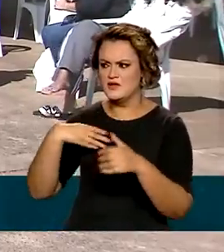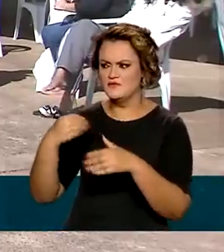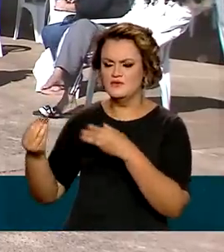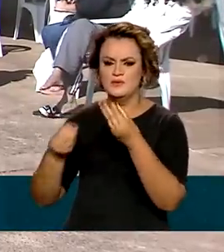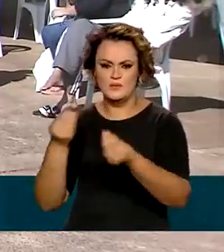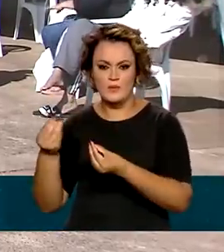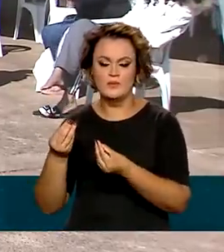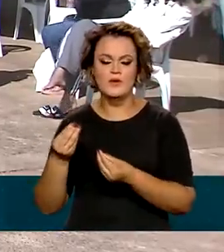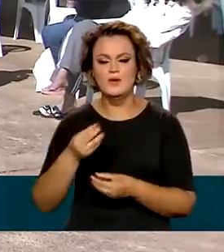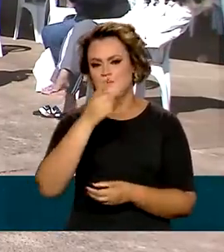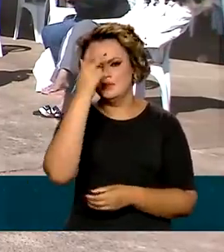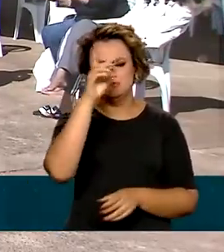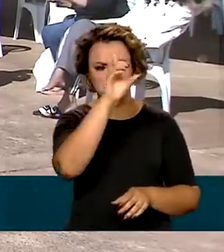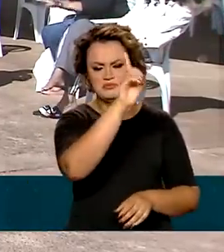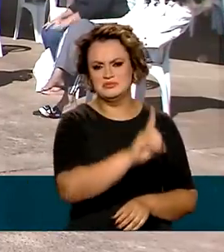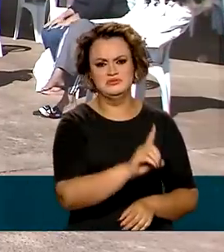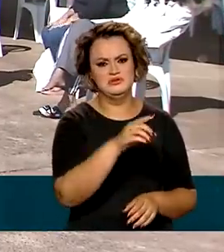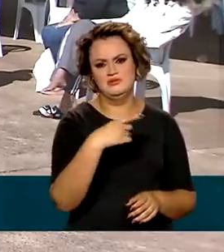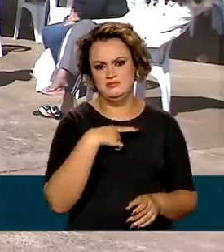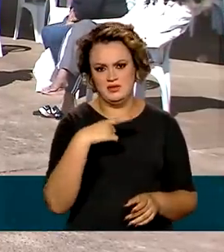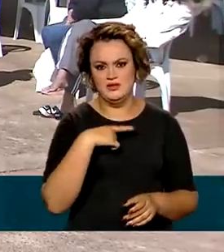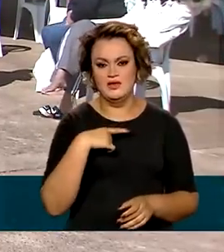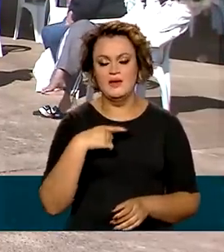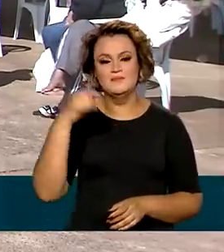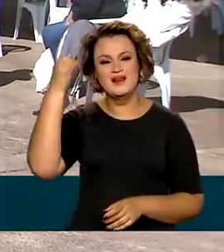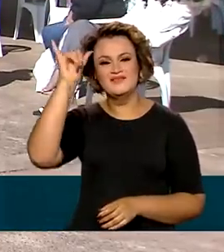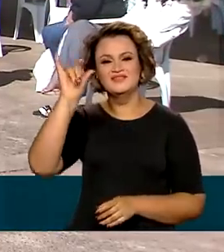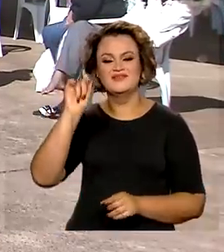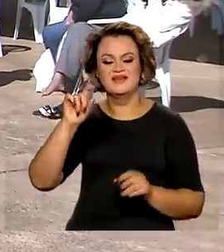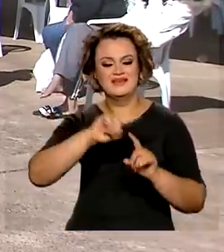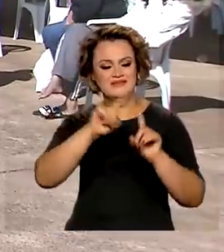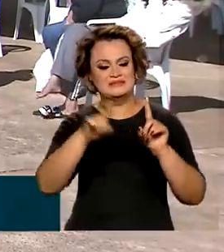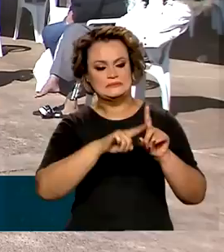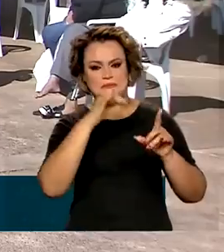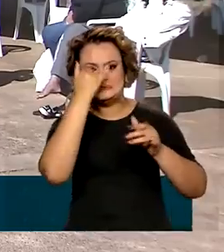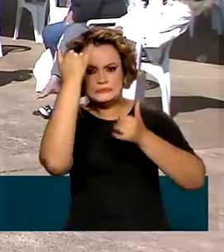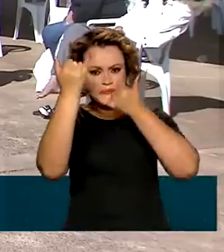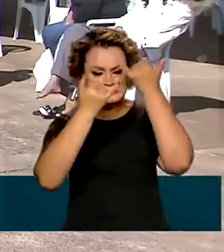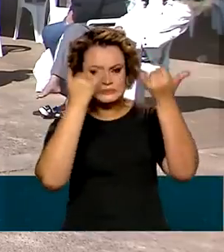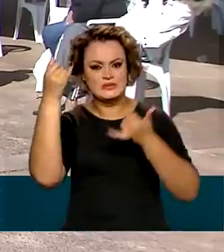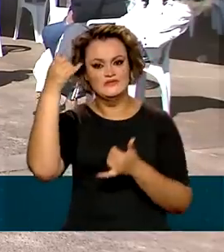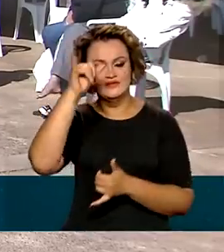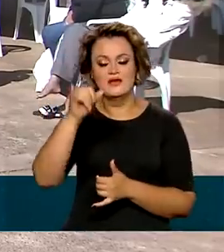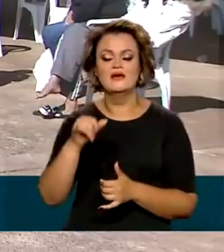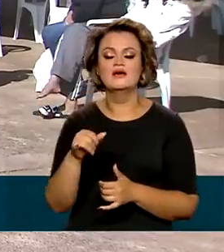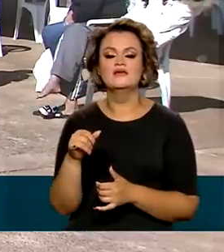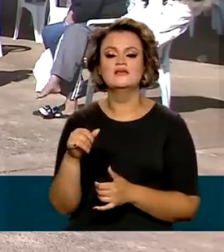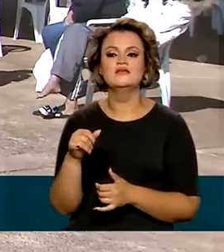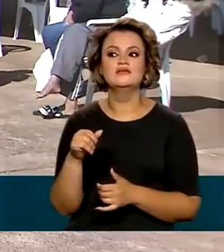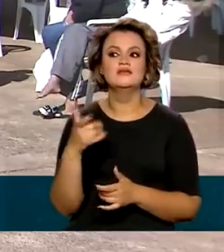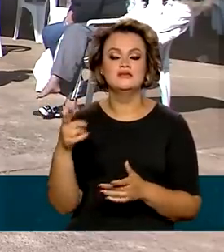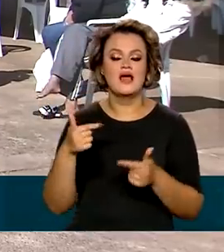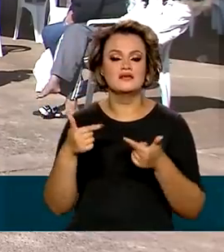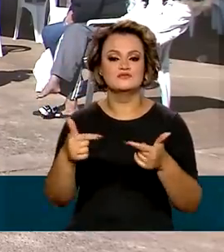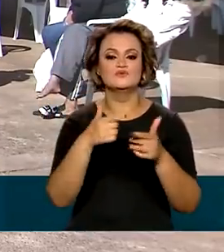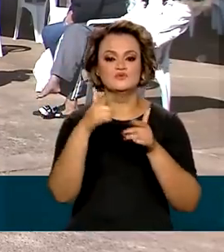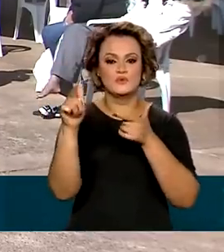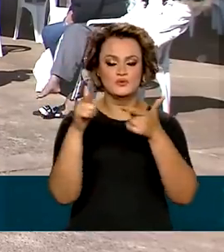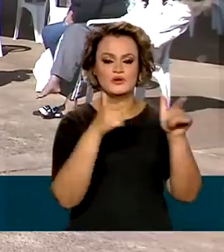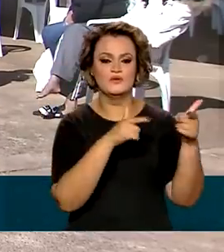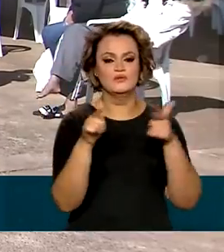de todo cidadão. Para diminuir o índice de gestações não planejadas e reforçar as ações de